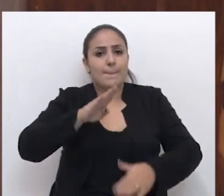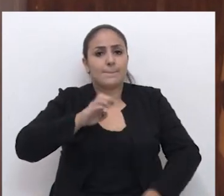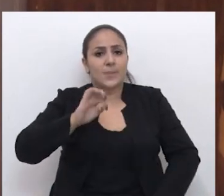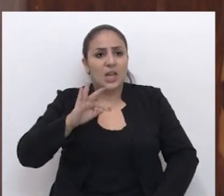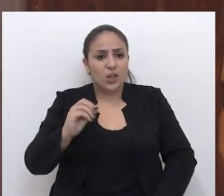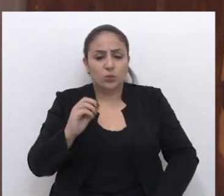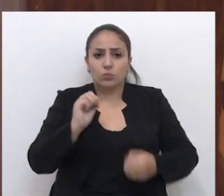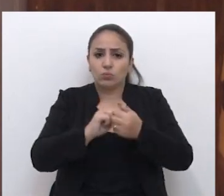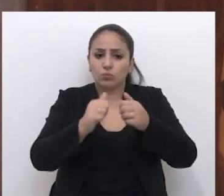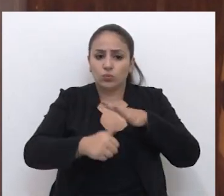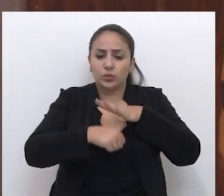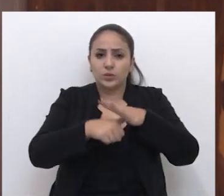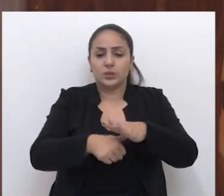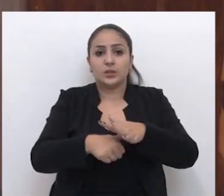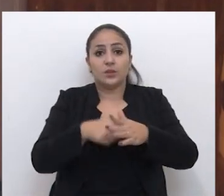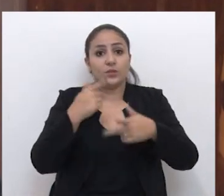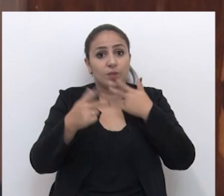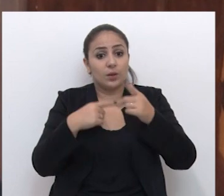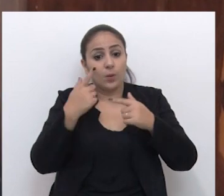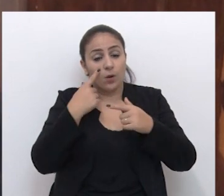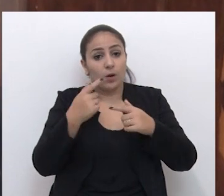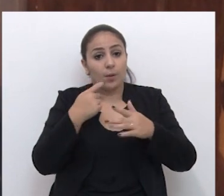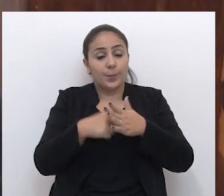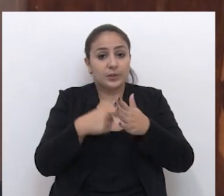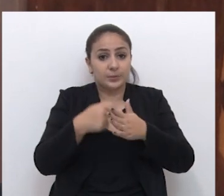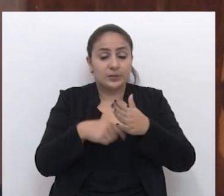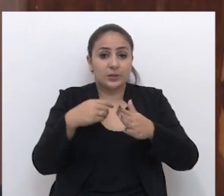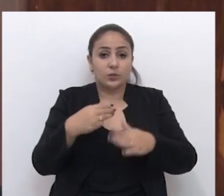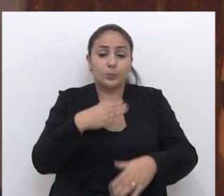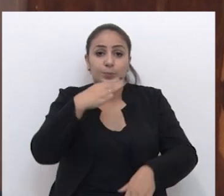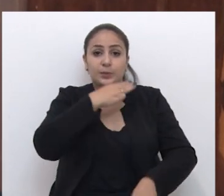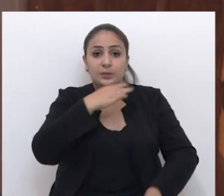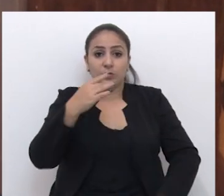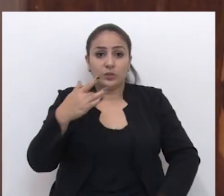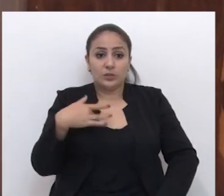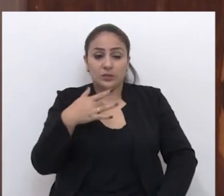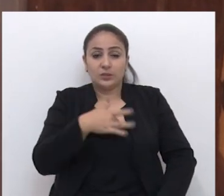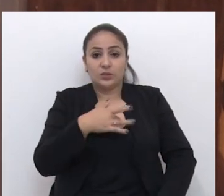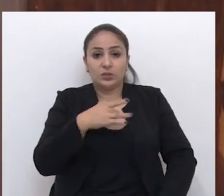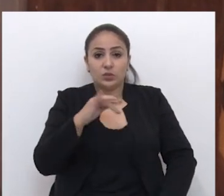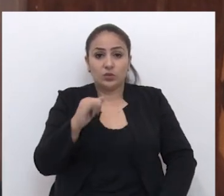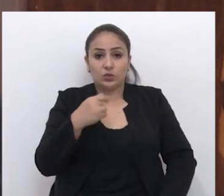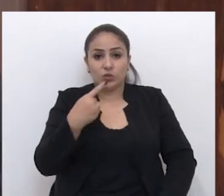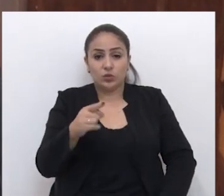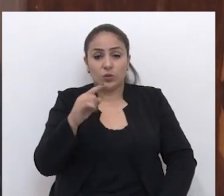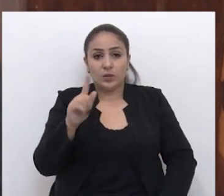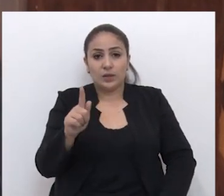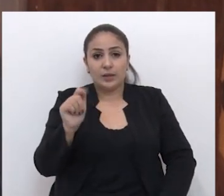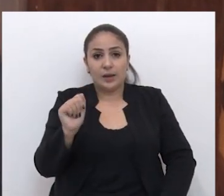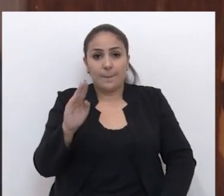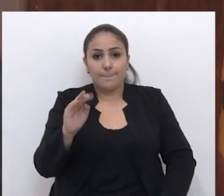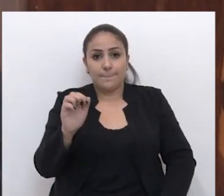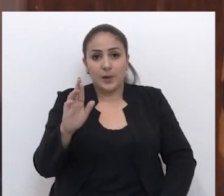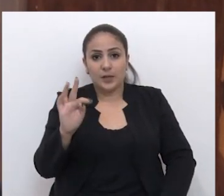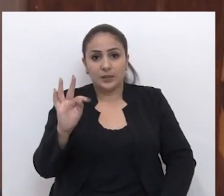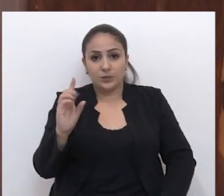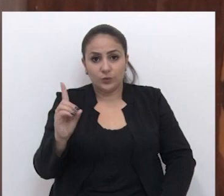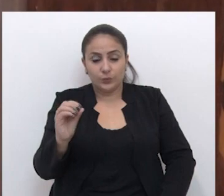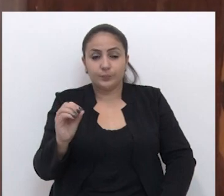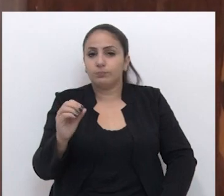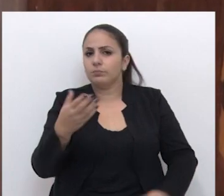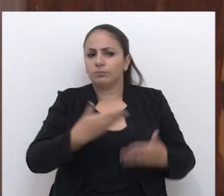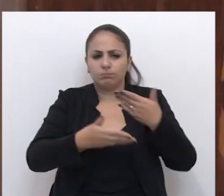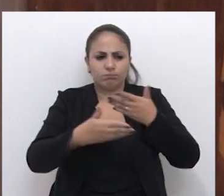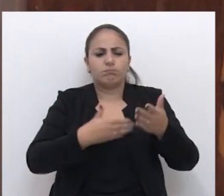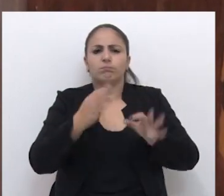Beto com as autoridades. Destacamos a presença do ministro adjunto de saúde, João Gabardo, que é uma